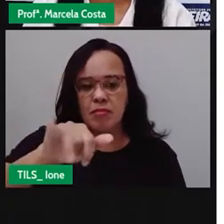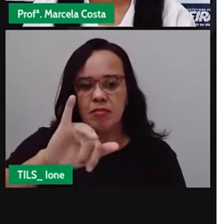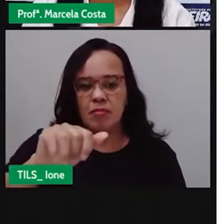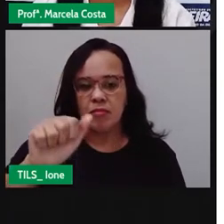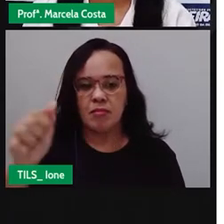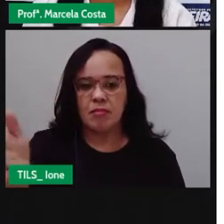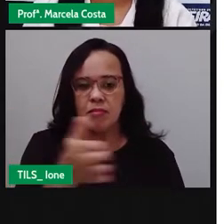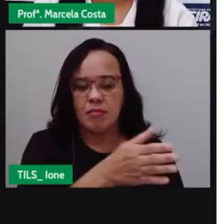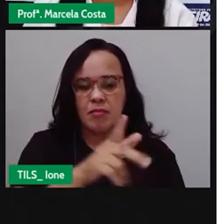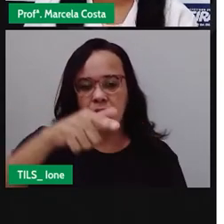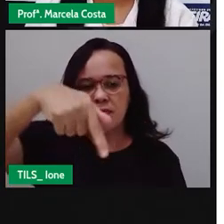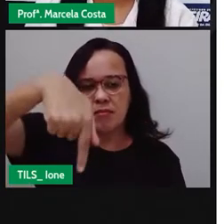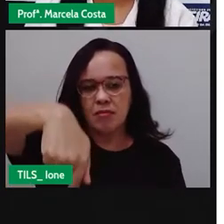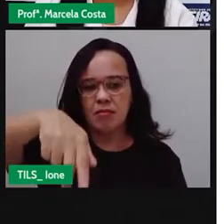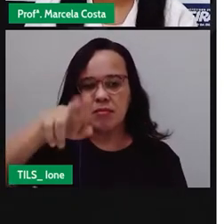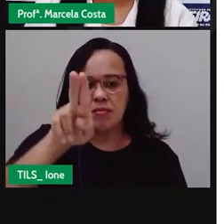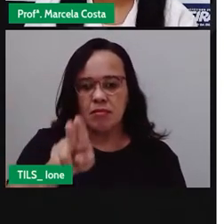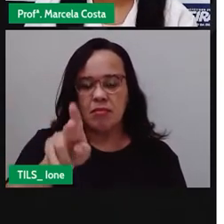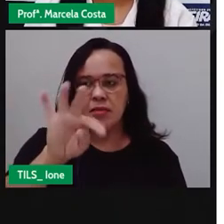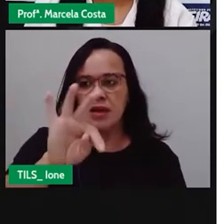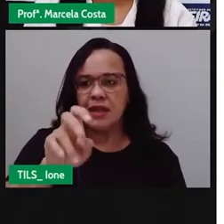A gente também vai ver